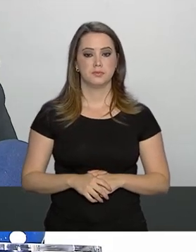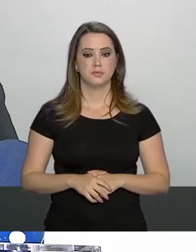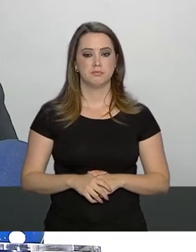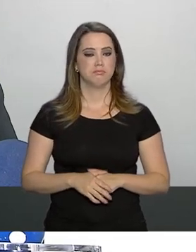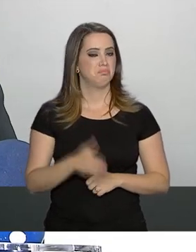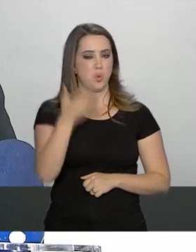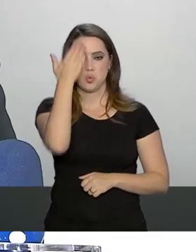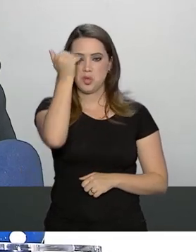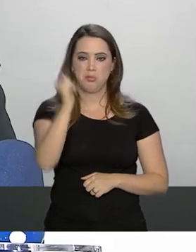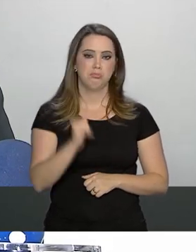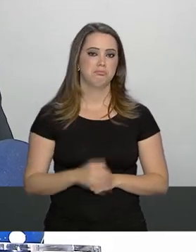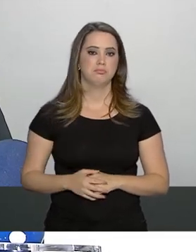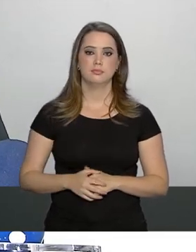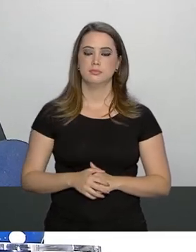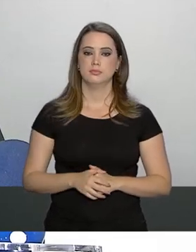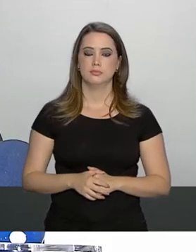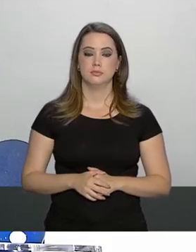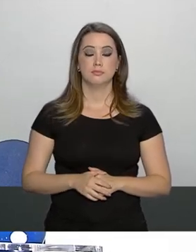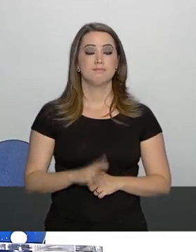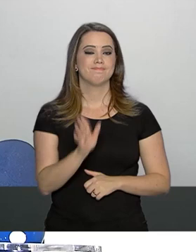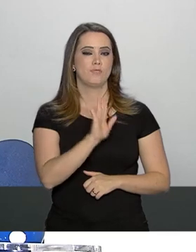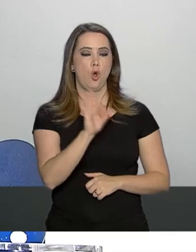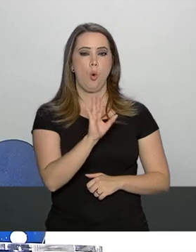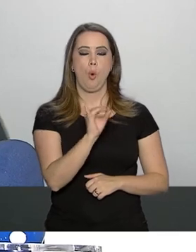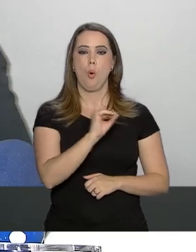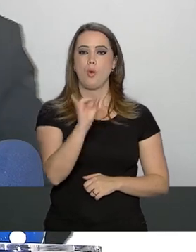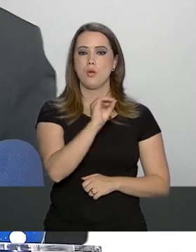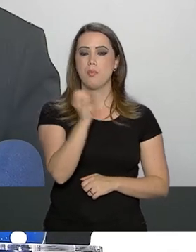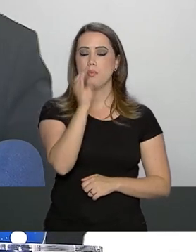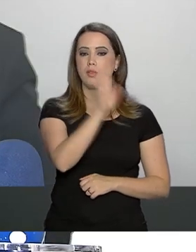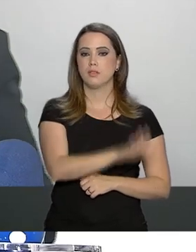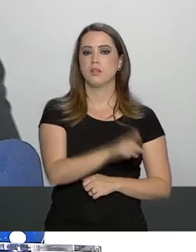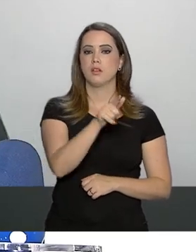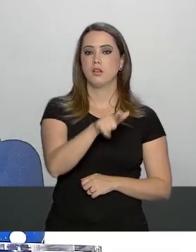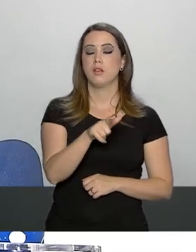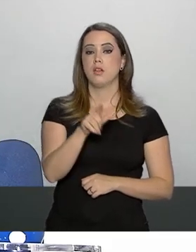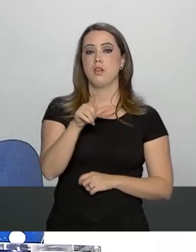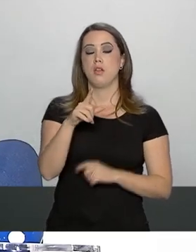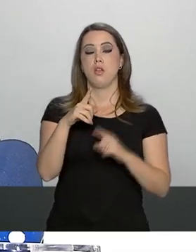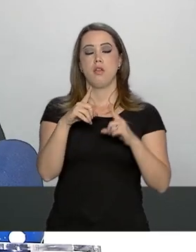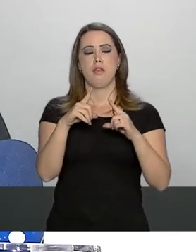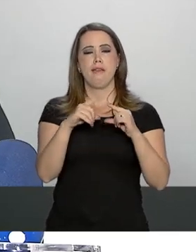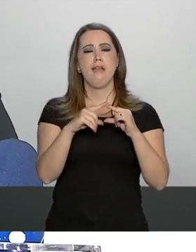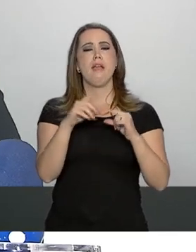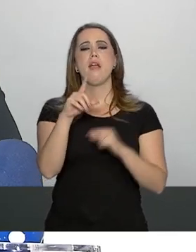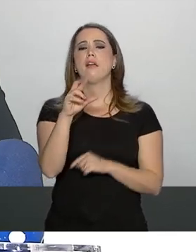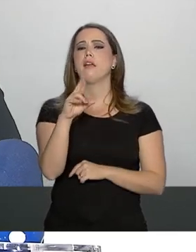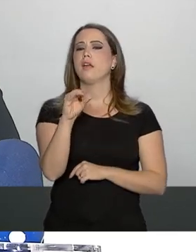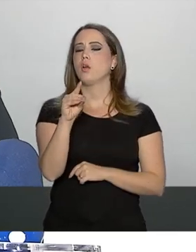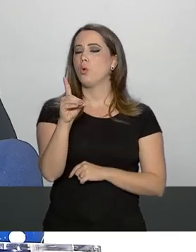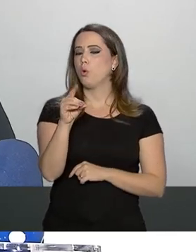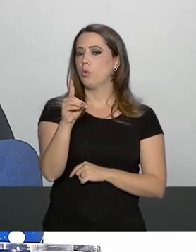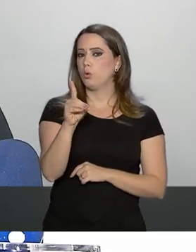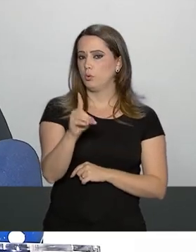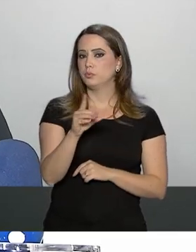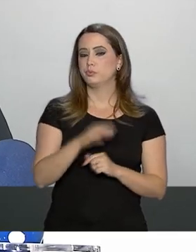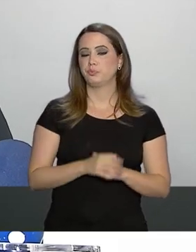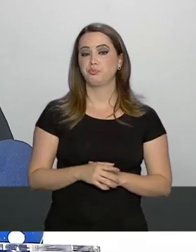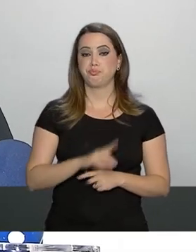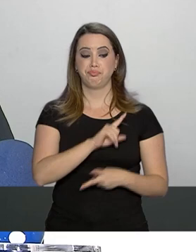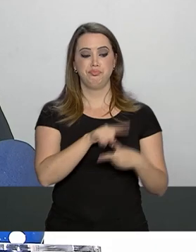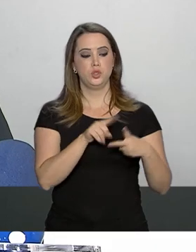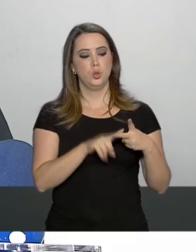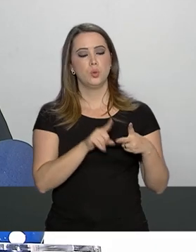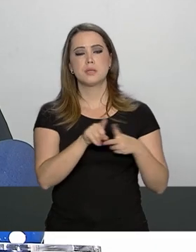Não que eu saiba. Porta-voz, boa tarde. Leandro Estolhado, Jornal da Record. Eu tenho duas perguntinhas para o senhor. A primeira perguntinha é o senhor